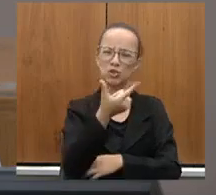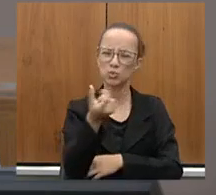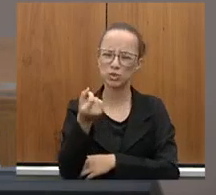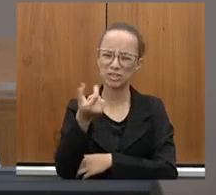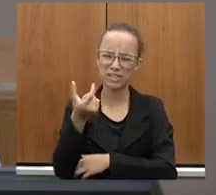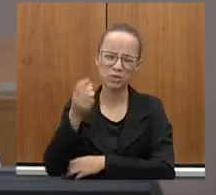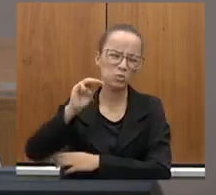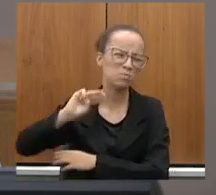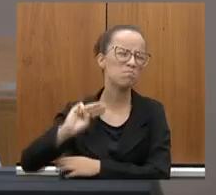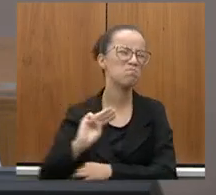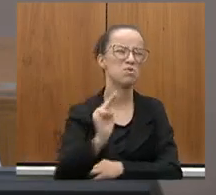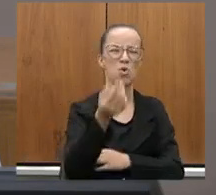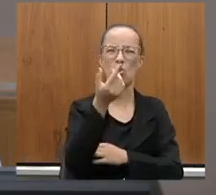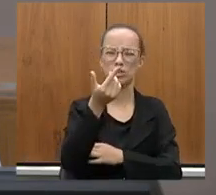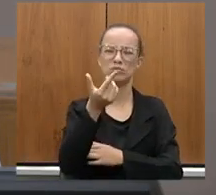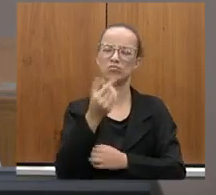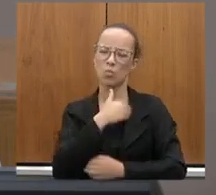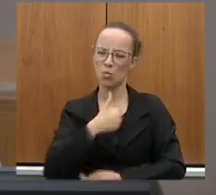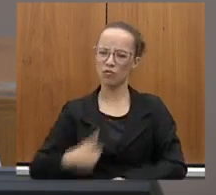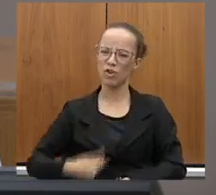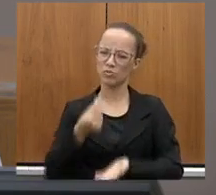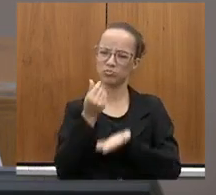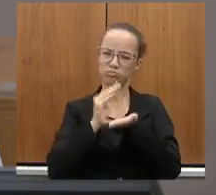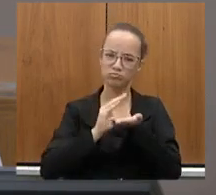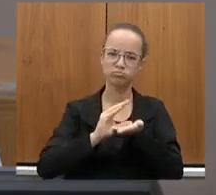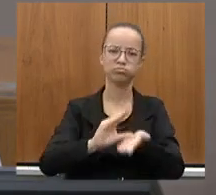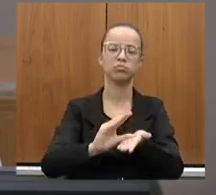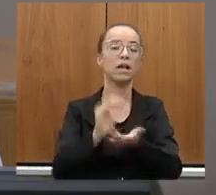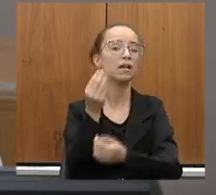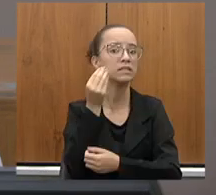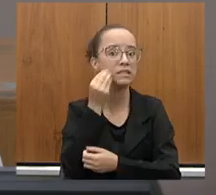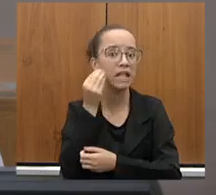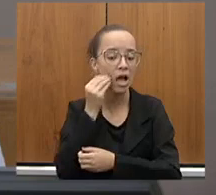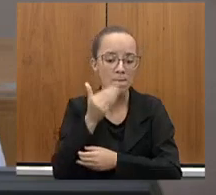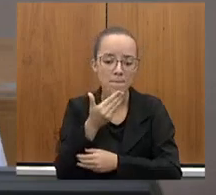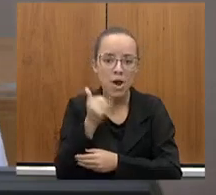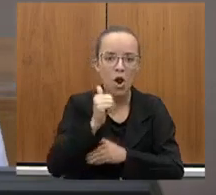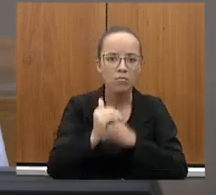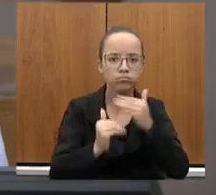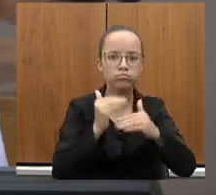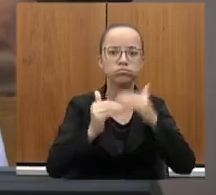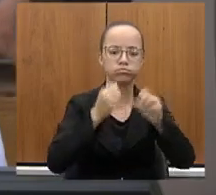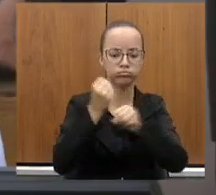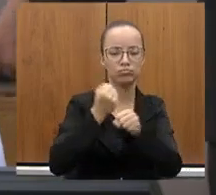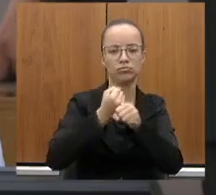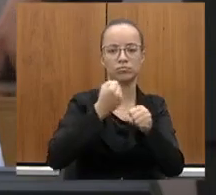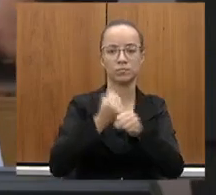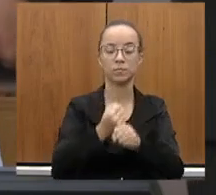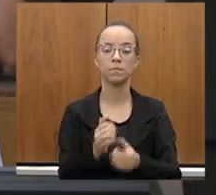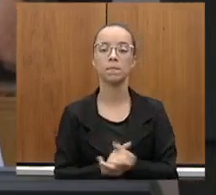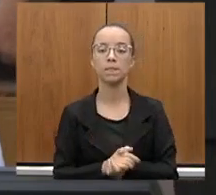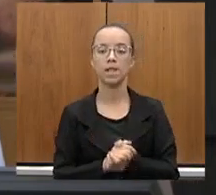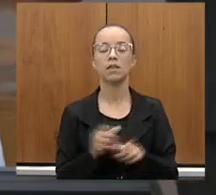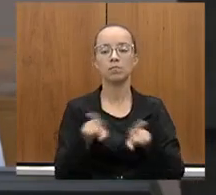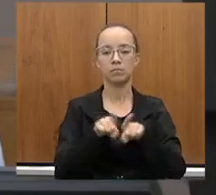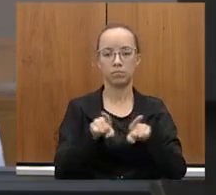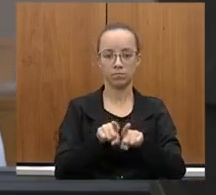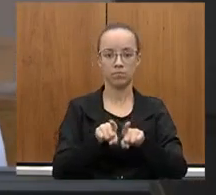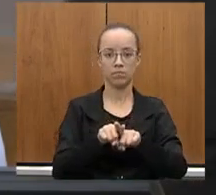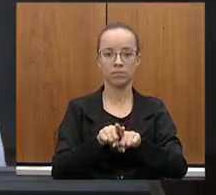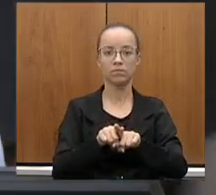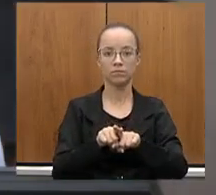viabilizados pelo governo do Estado para destravar esse tipo de ação. Também estamos falando da